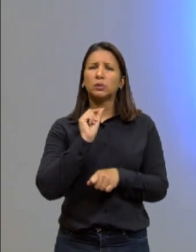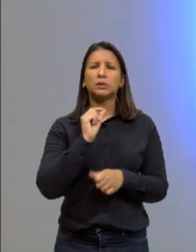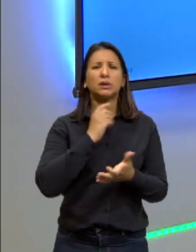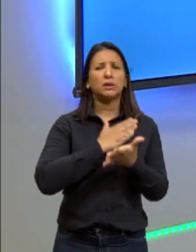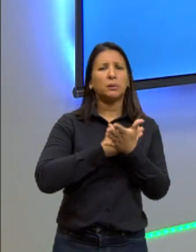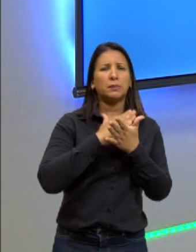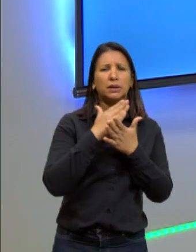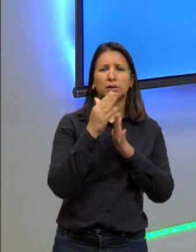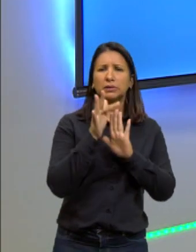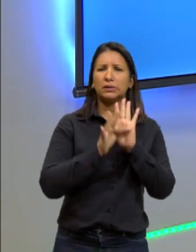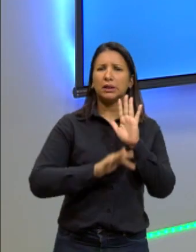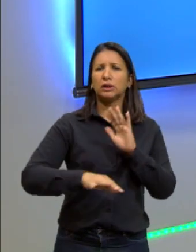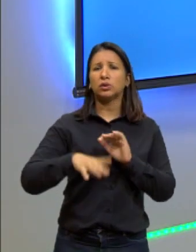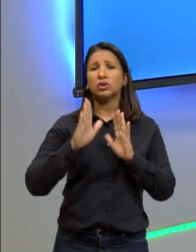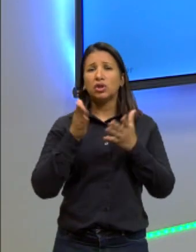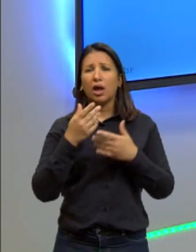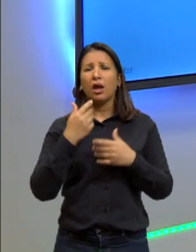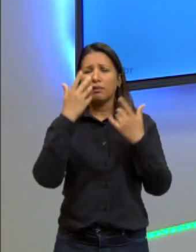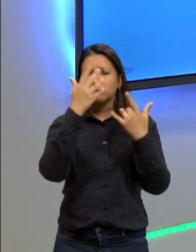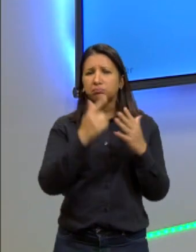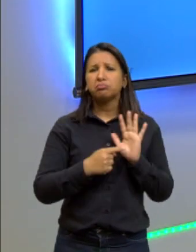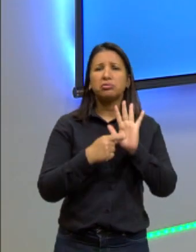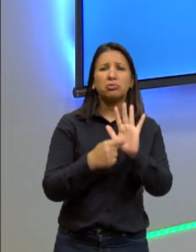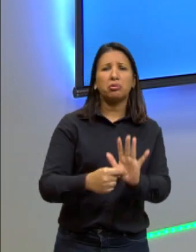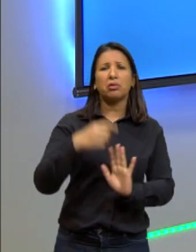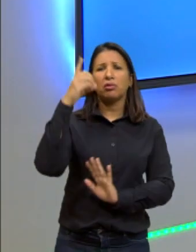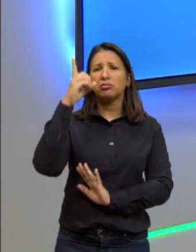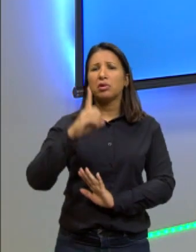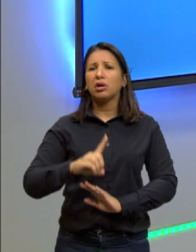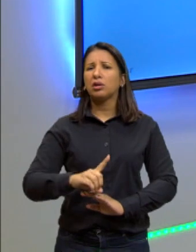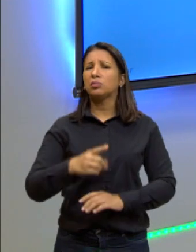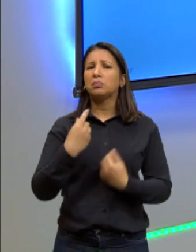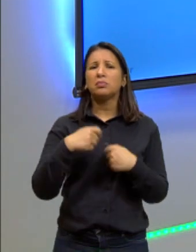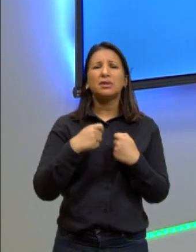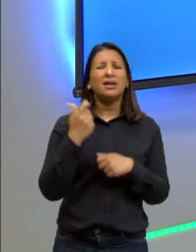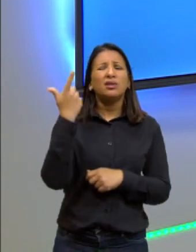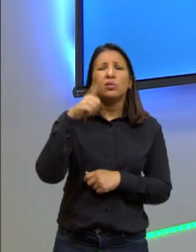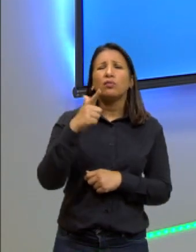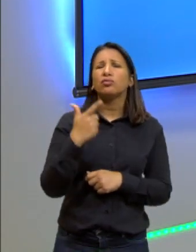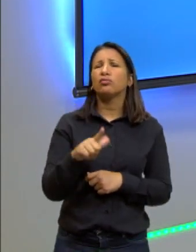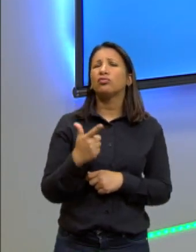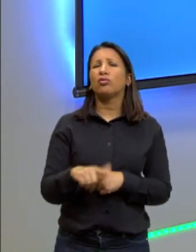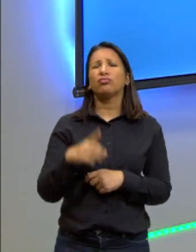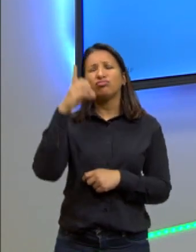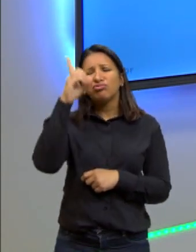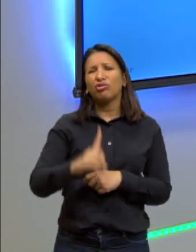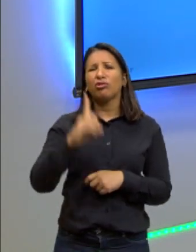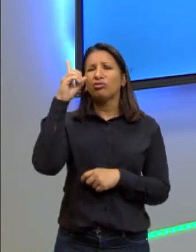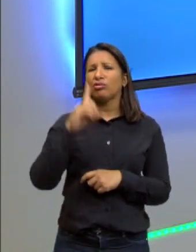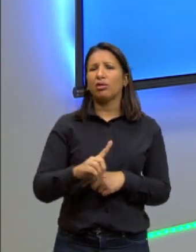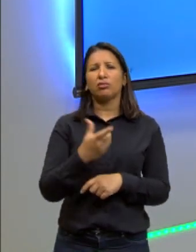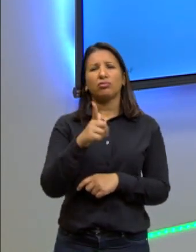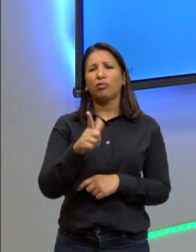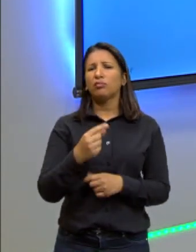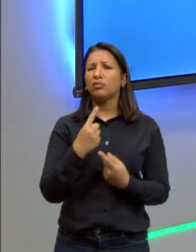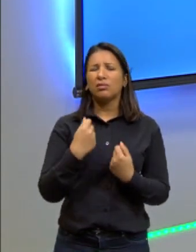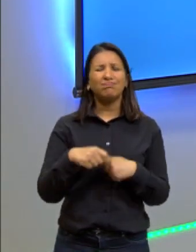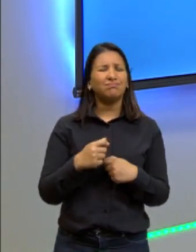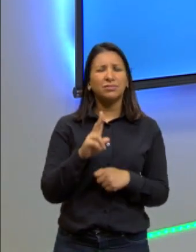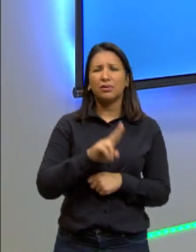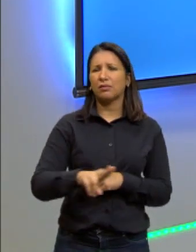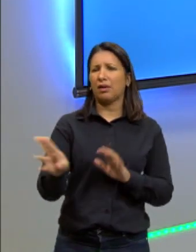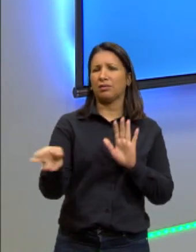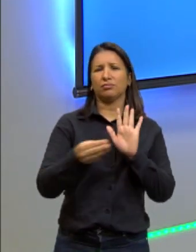Se tu já botou que é um direito, não precisa dizer de novo e não precisa dizer de novo. Eu já